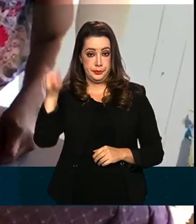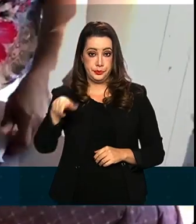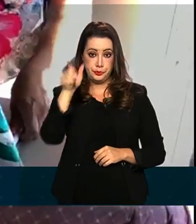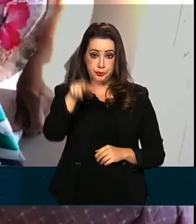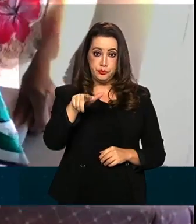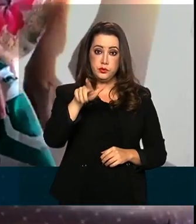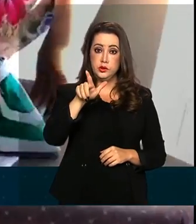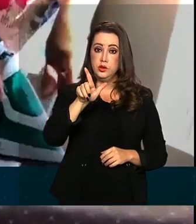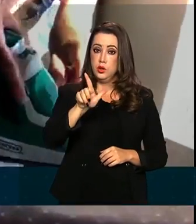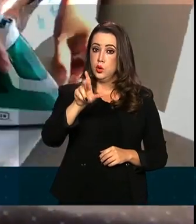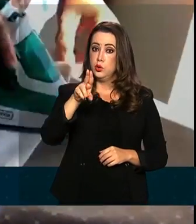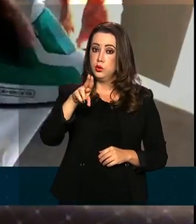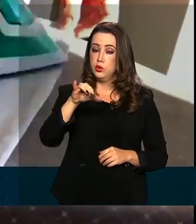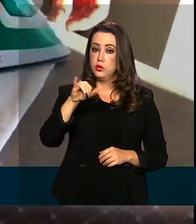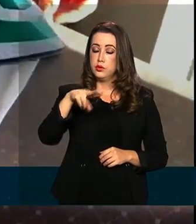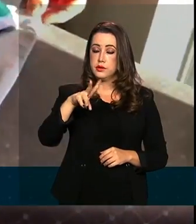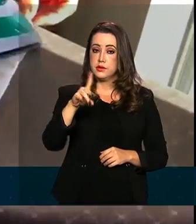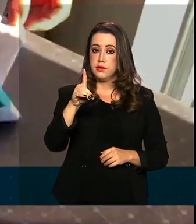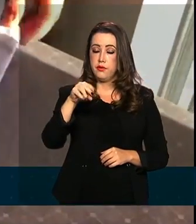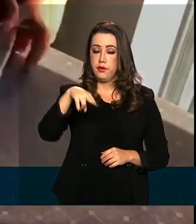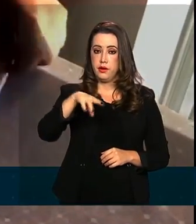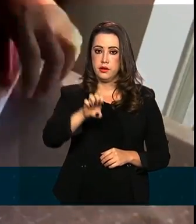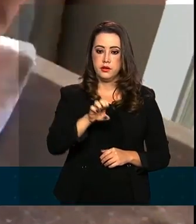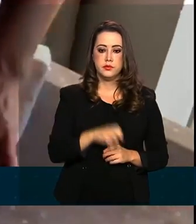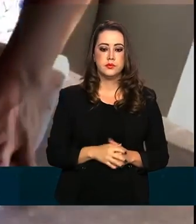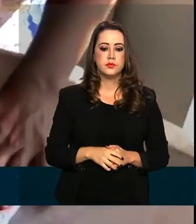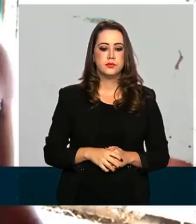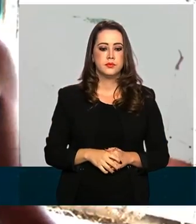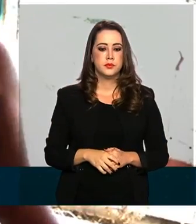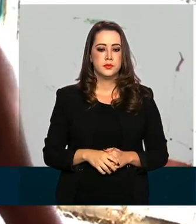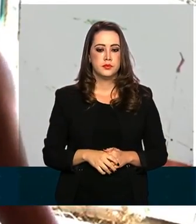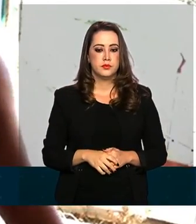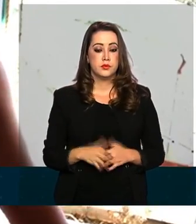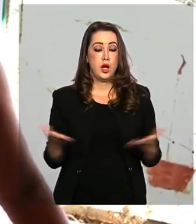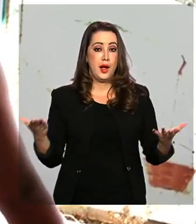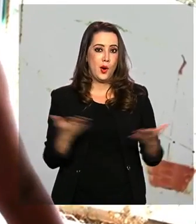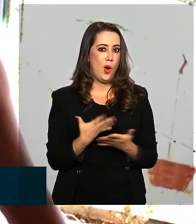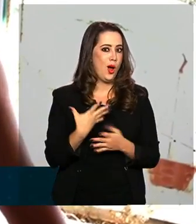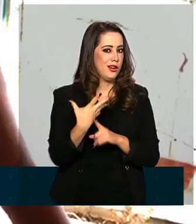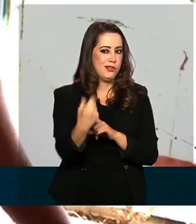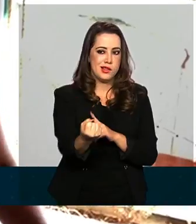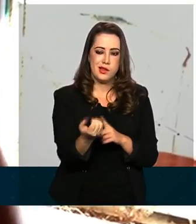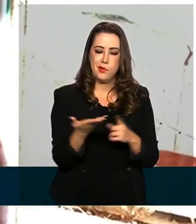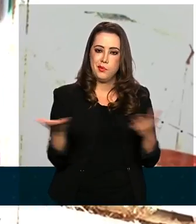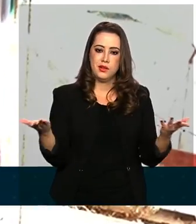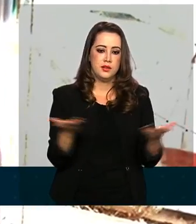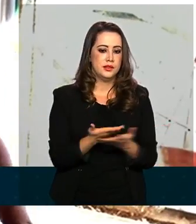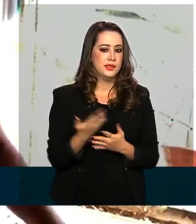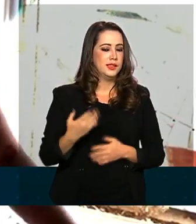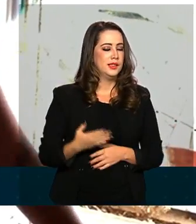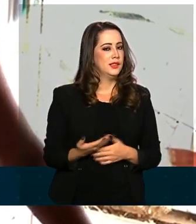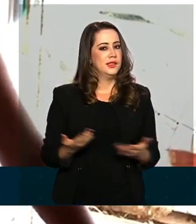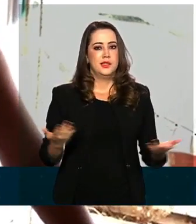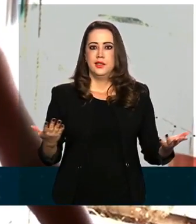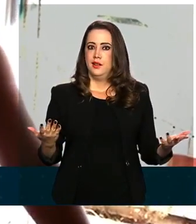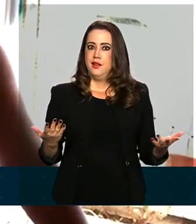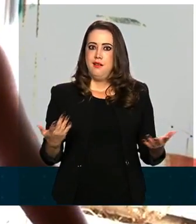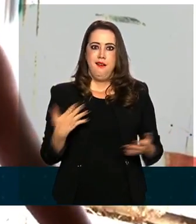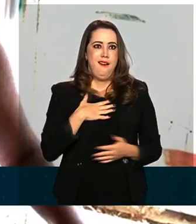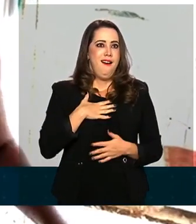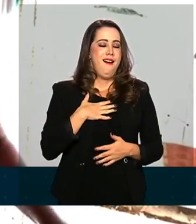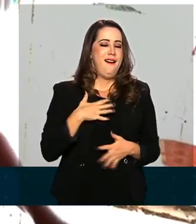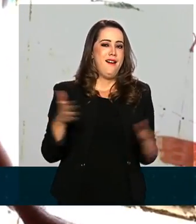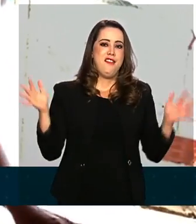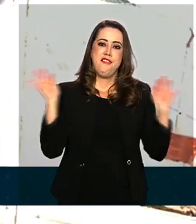Lucivane, que está na lista de contemplados. Com a antecipação agora, nossa, eu quase fiquei muito